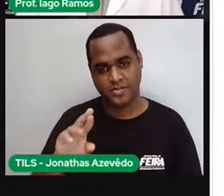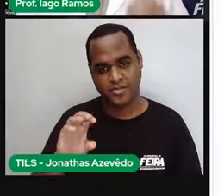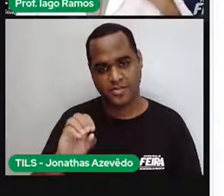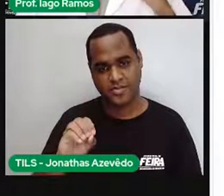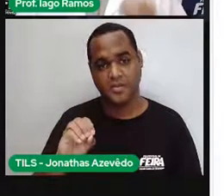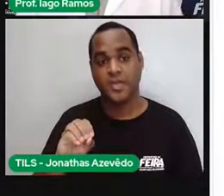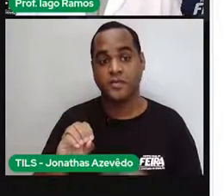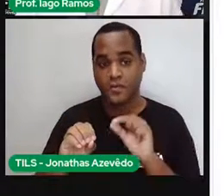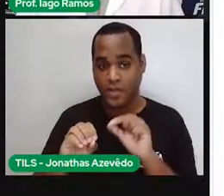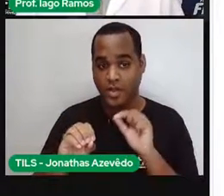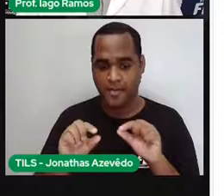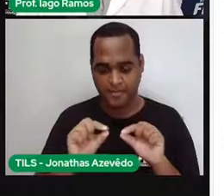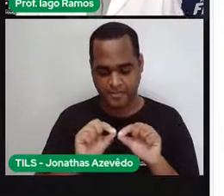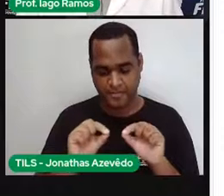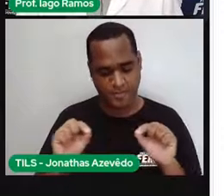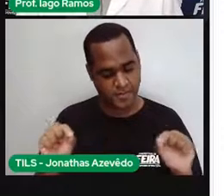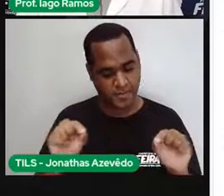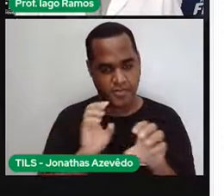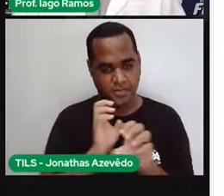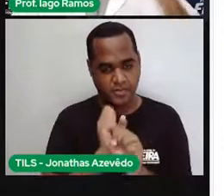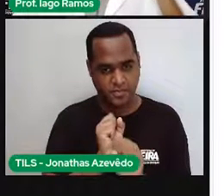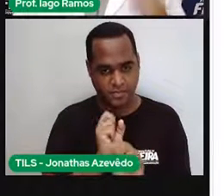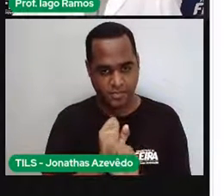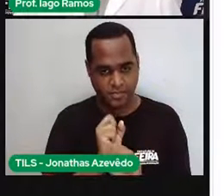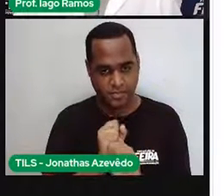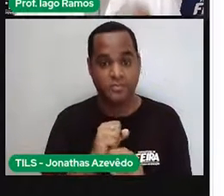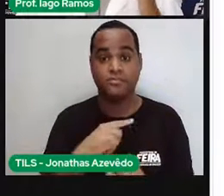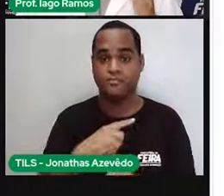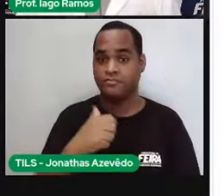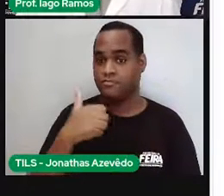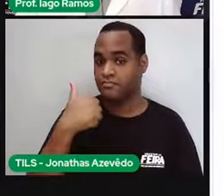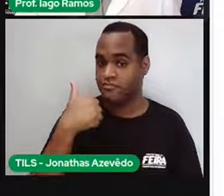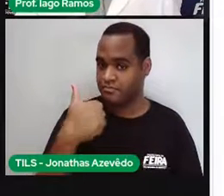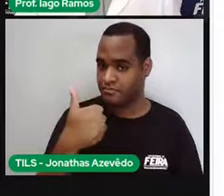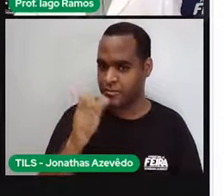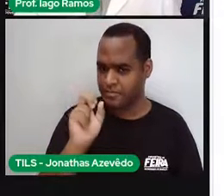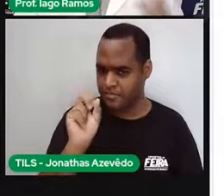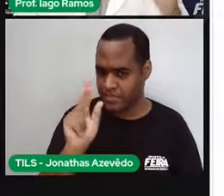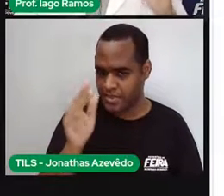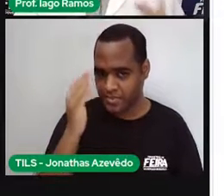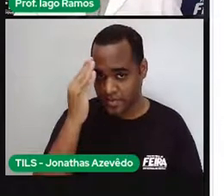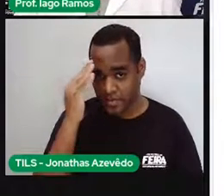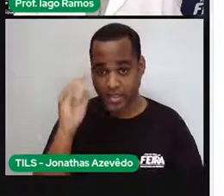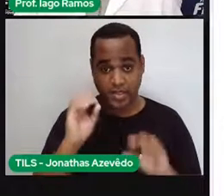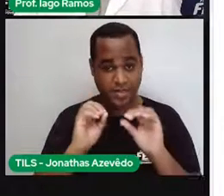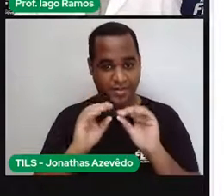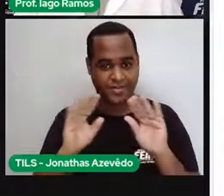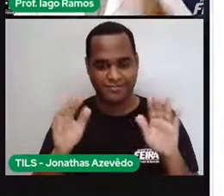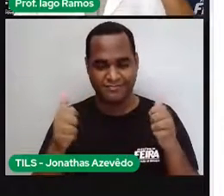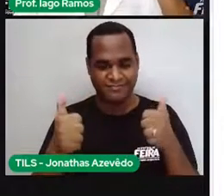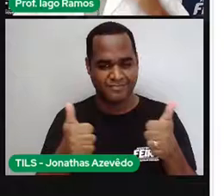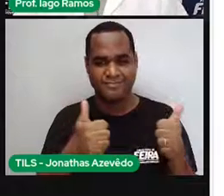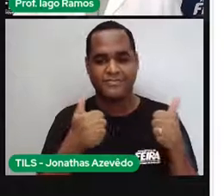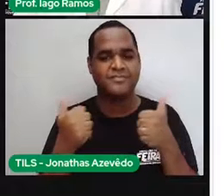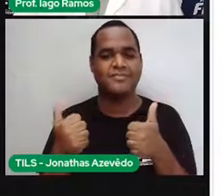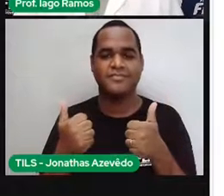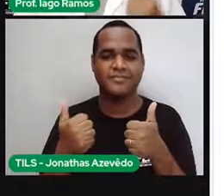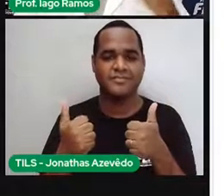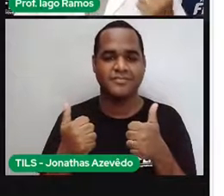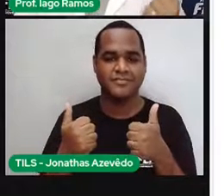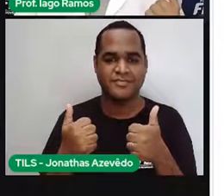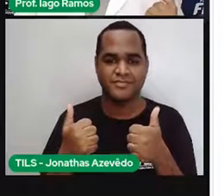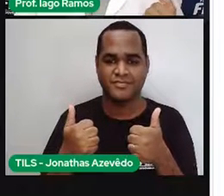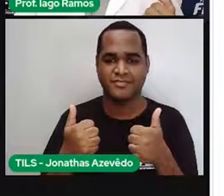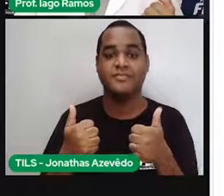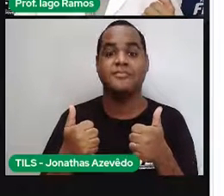medida de um contorno, tá? Bacana, massa até aqui, será que está entendido? Então, vem comigo,